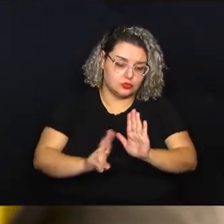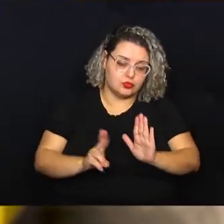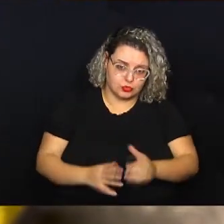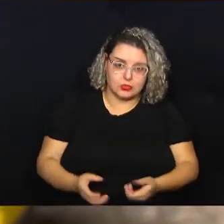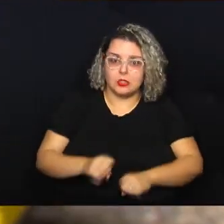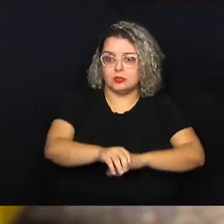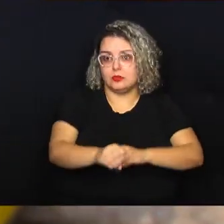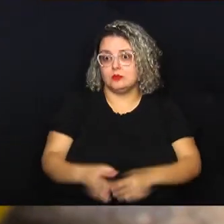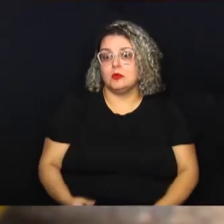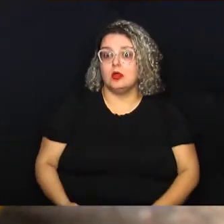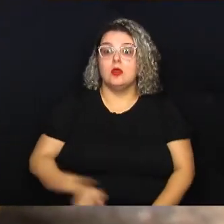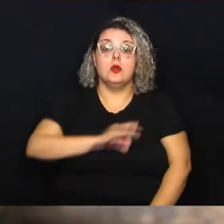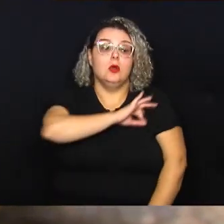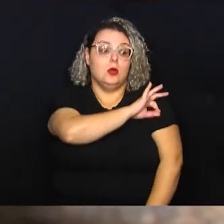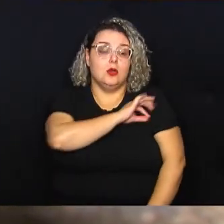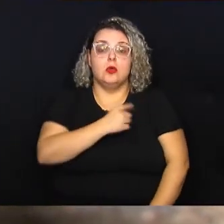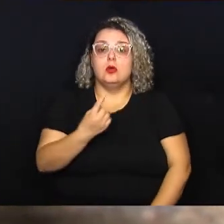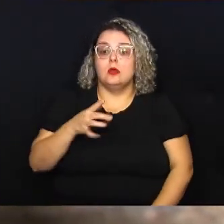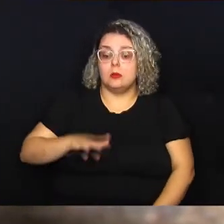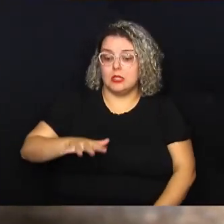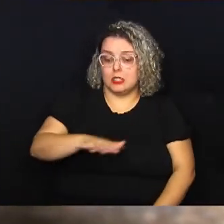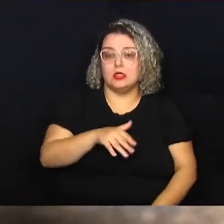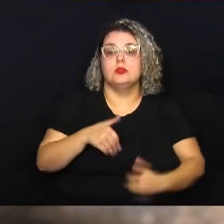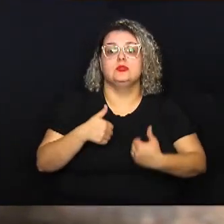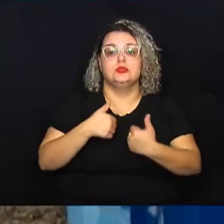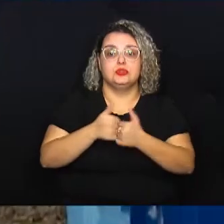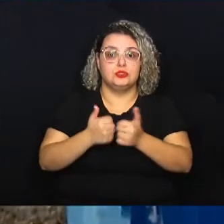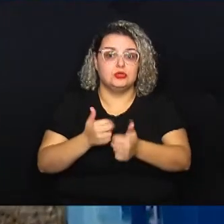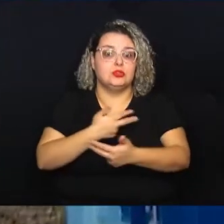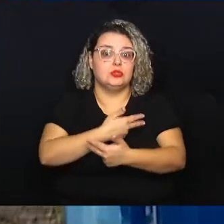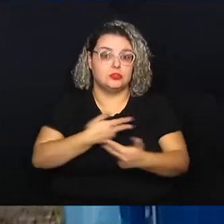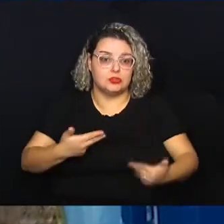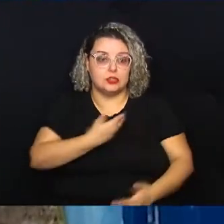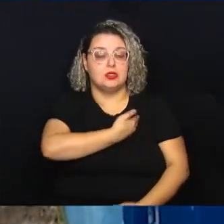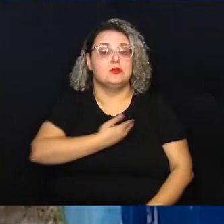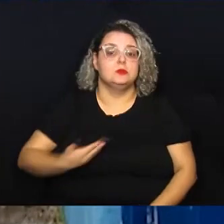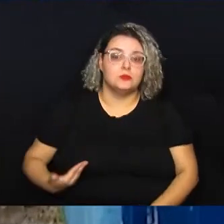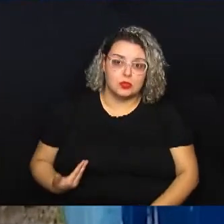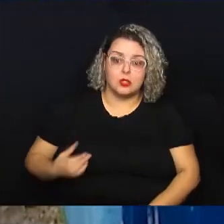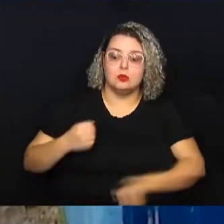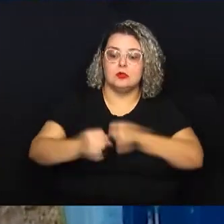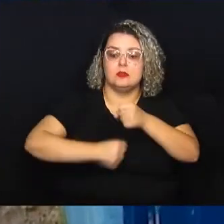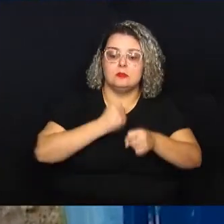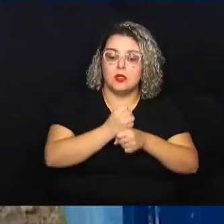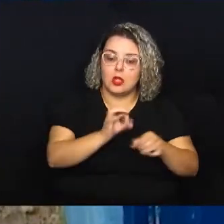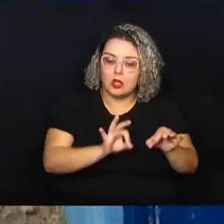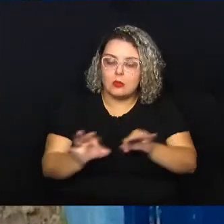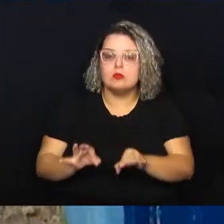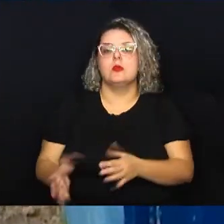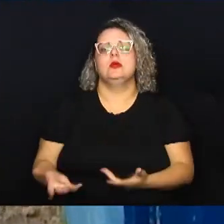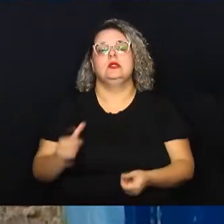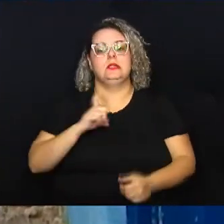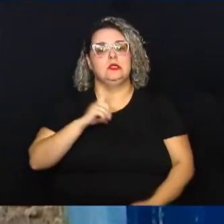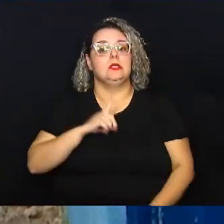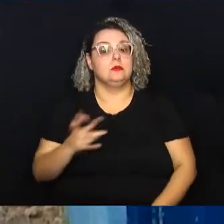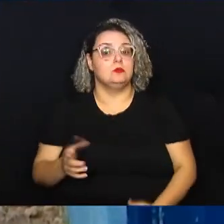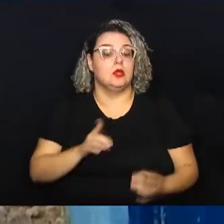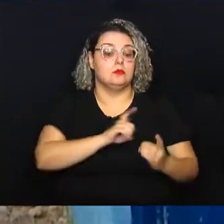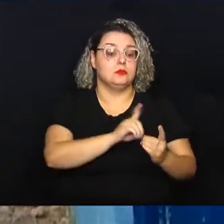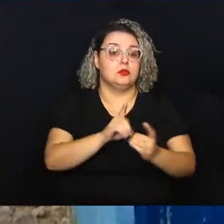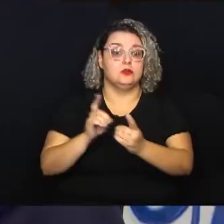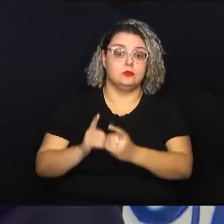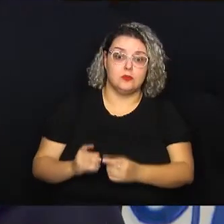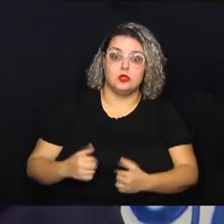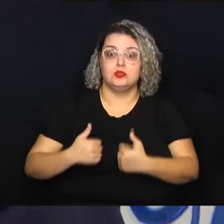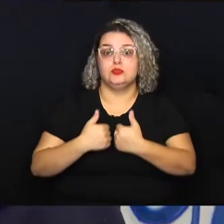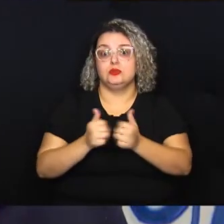atribuições do setor de transporte é planejar anualmente o atendimento à demanda do transporte escolar público do